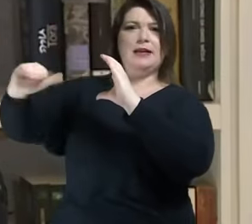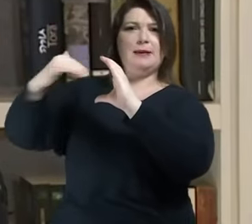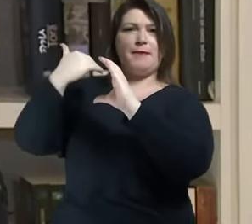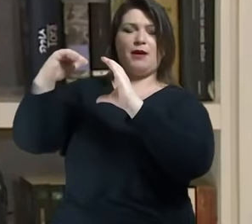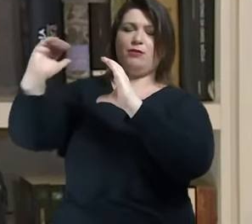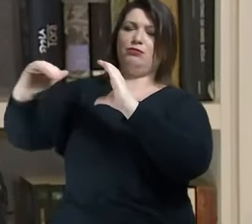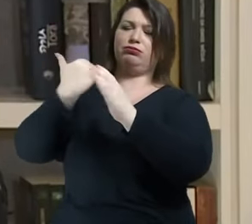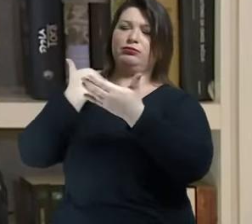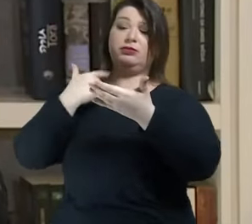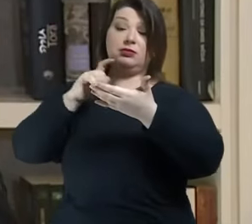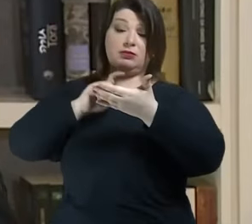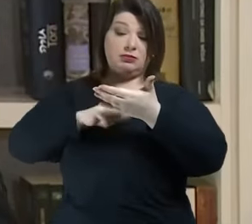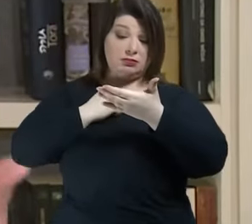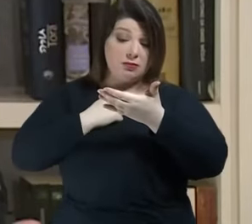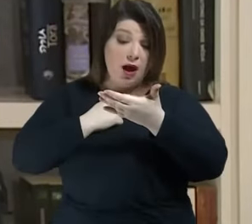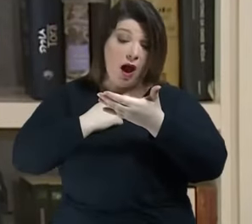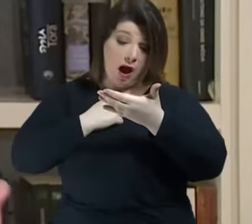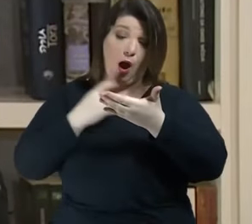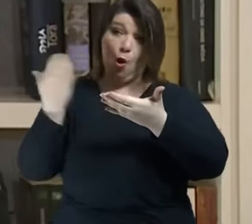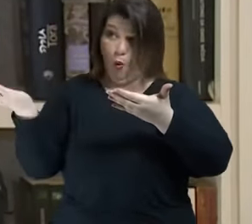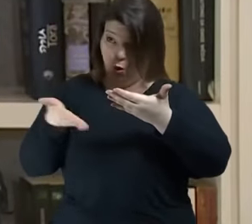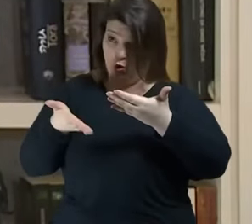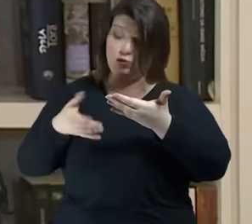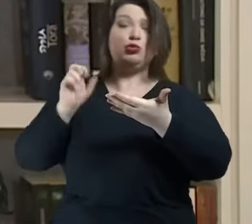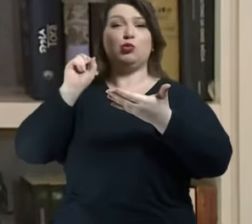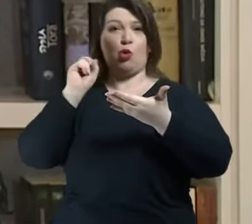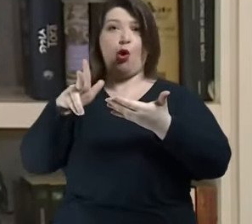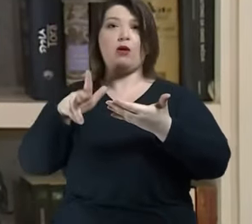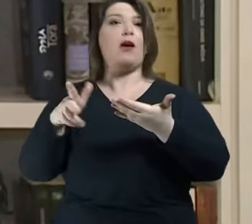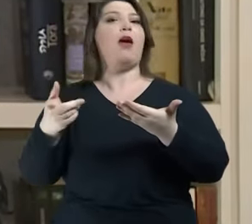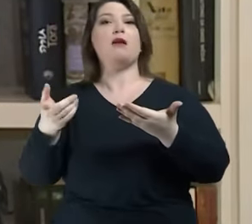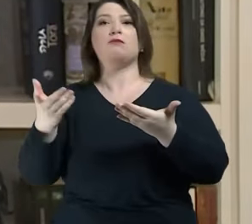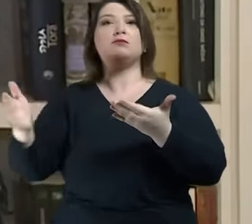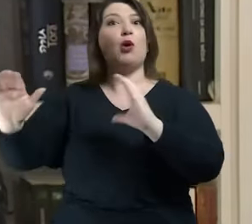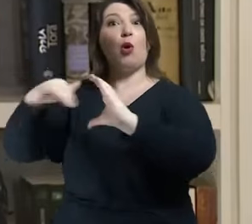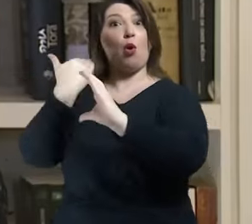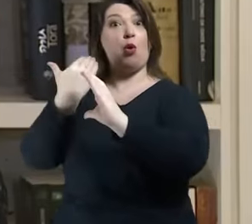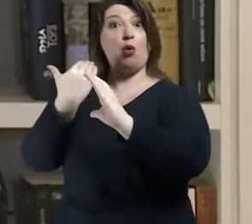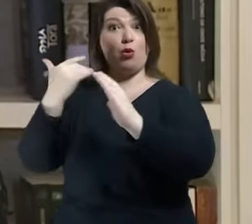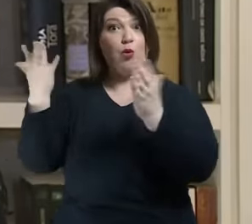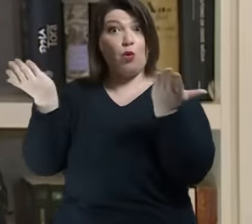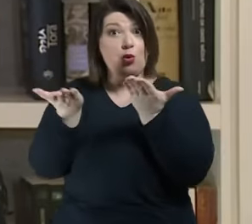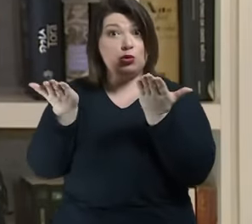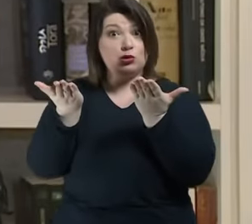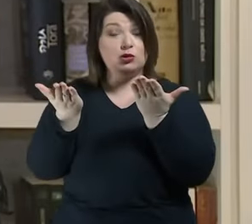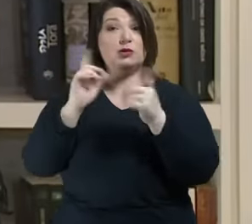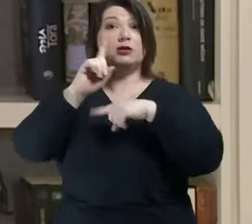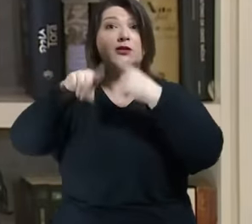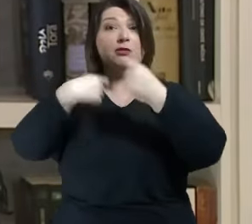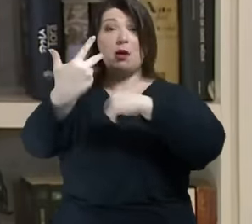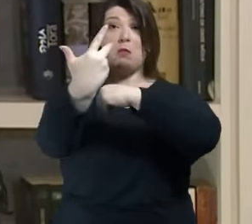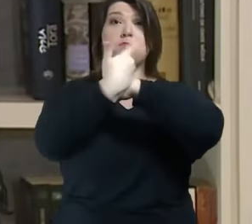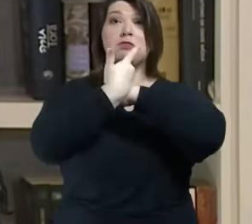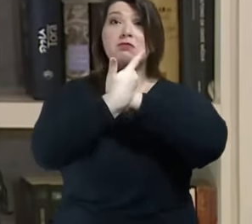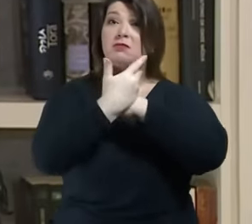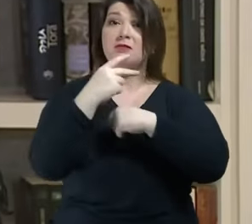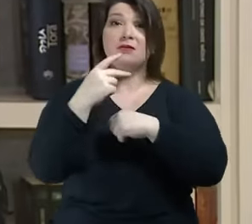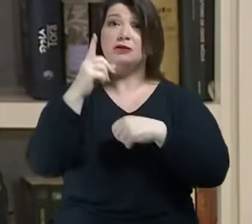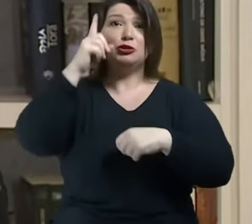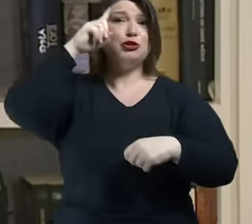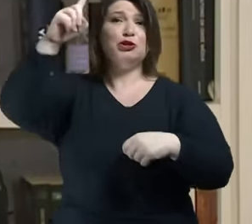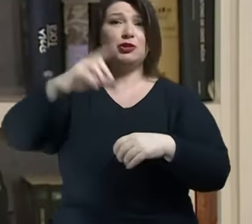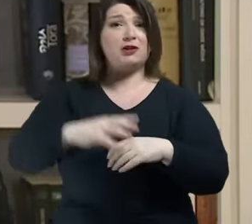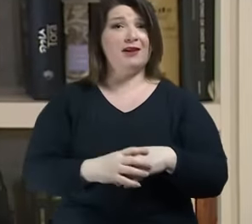gravava. Ou seja, estava lá ao vivo com pessoas e gravava. 14 anos depois, o mundo mudou bastante,